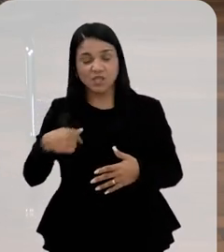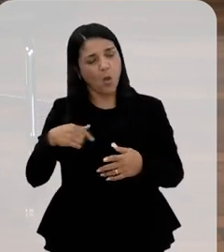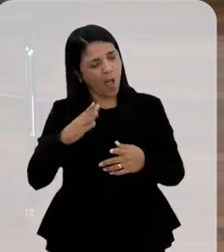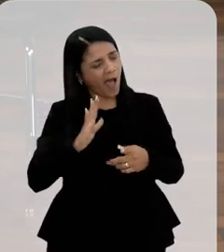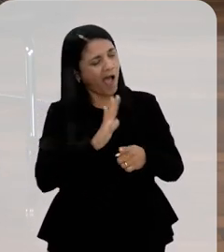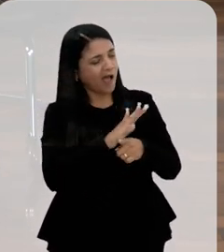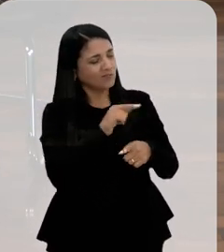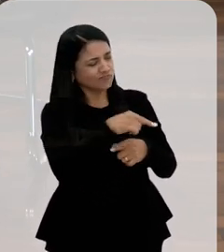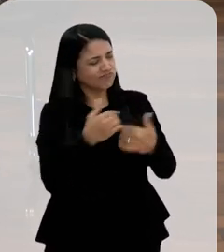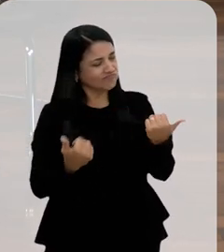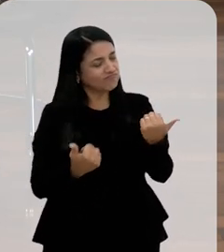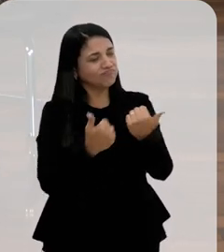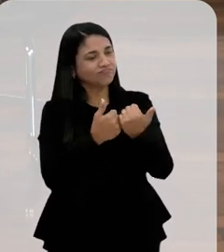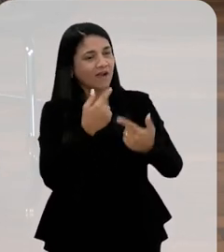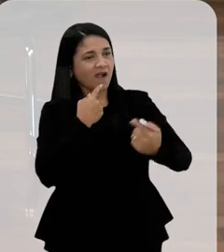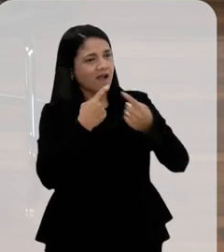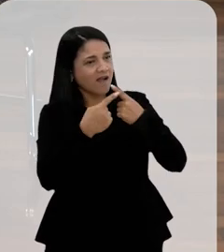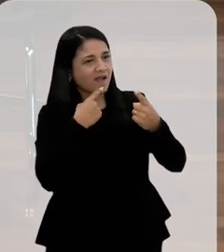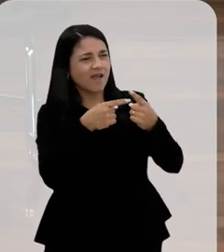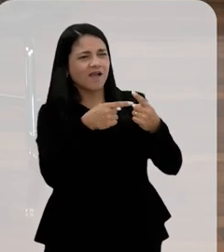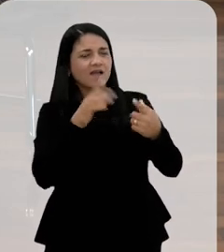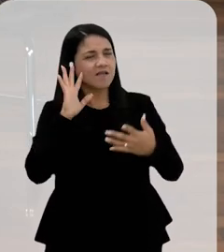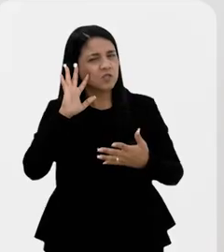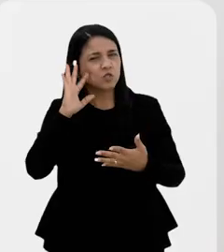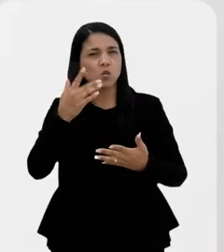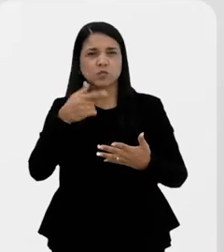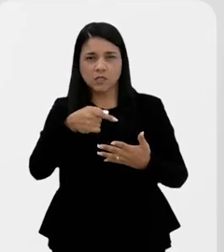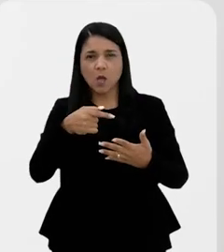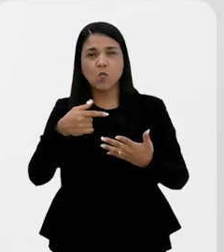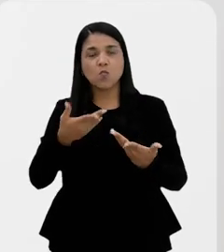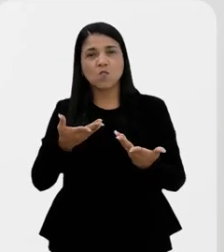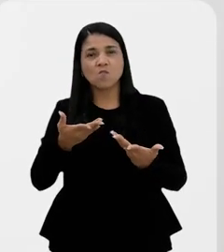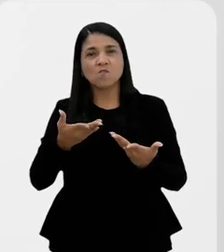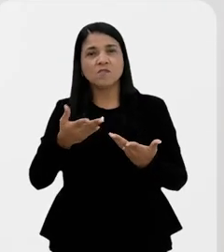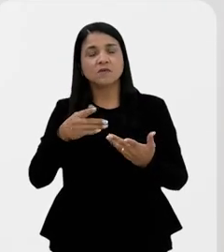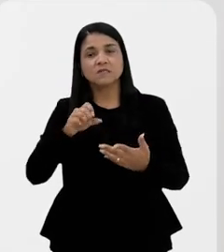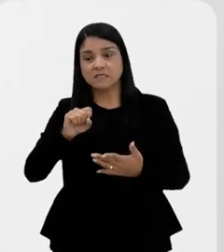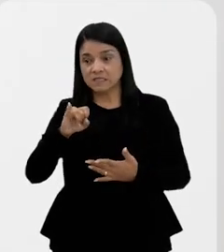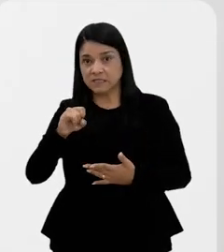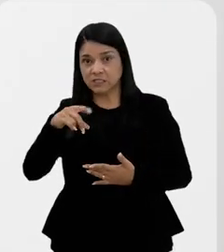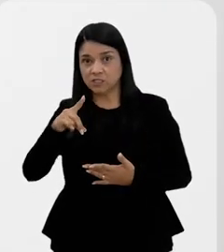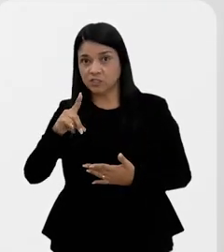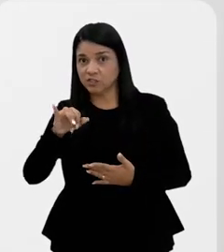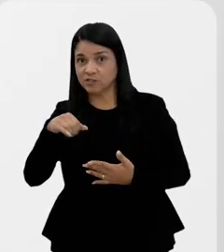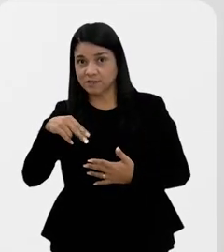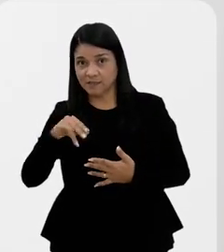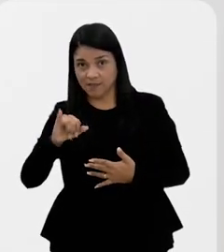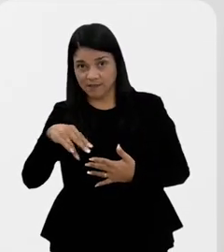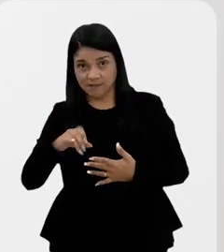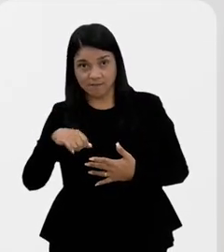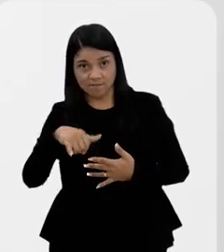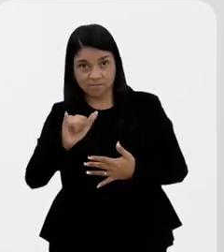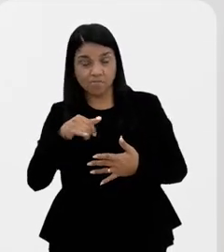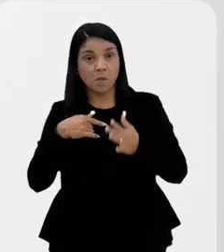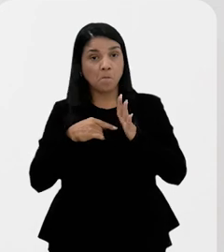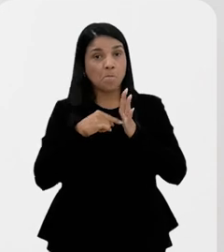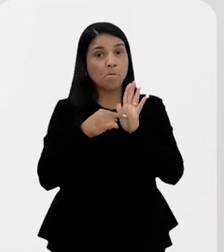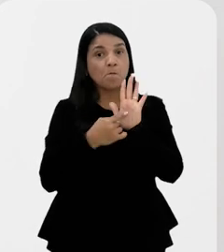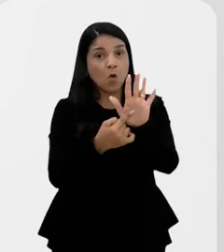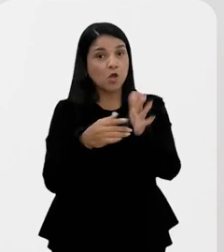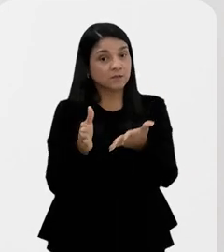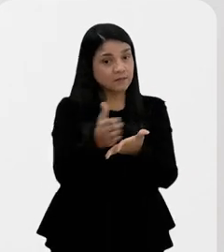contribuir dialogando com essas soluções que o Cid aponta, inclusive com os dados que tu traz das